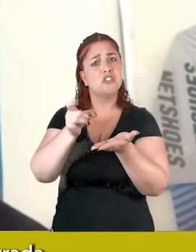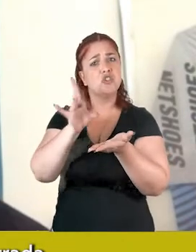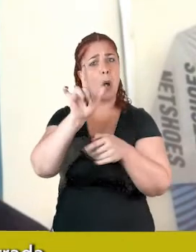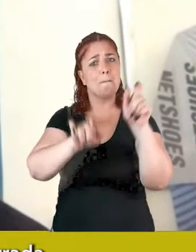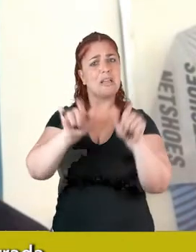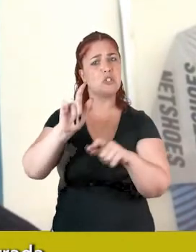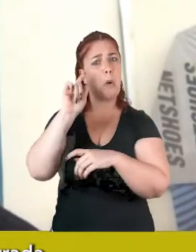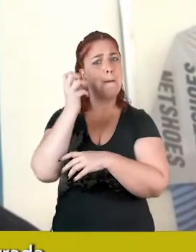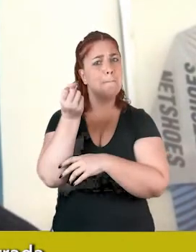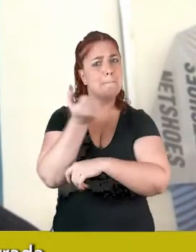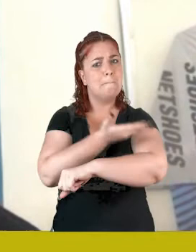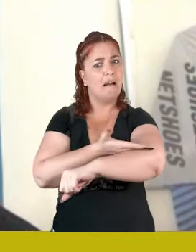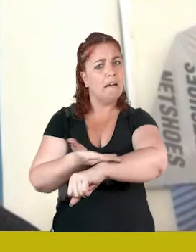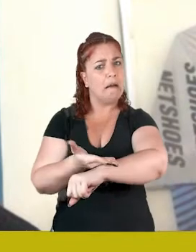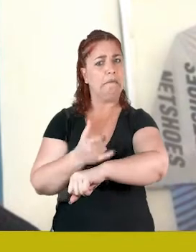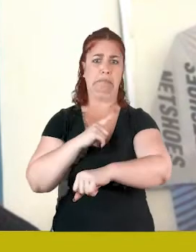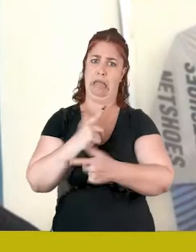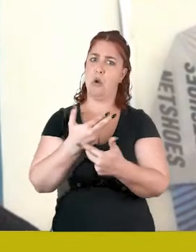Alguma coisa está errada aí.